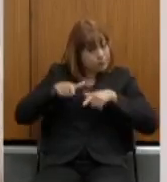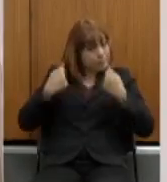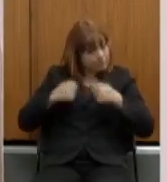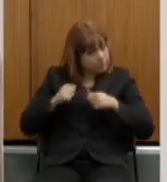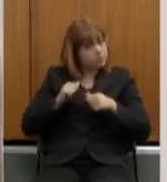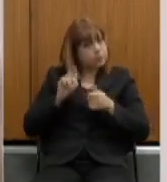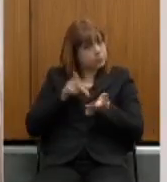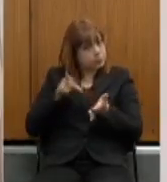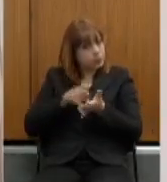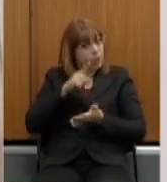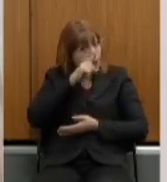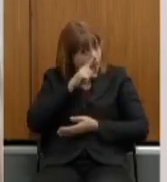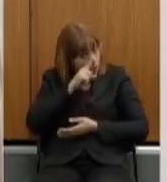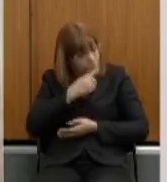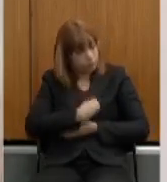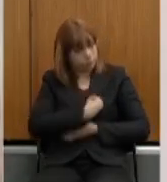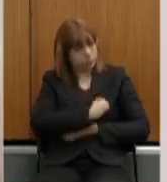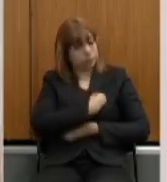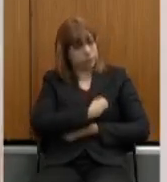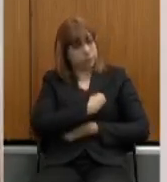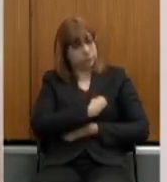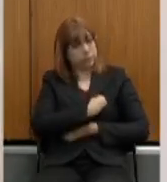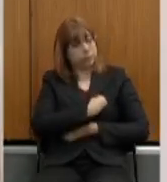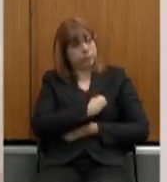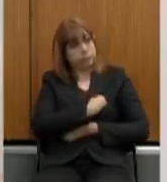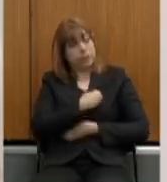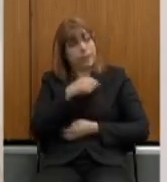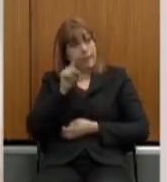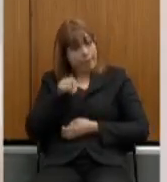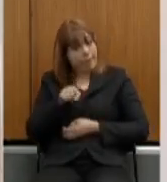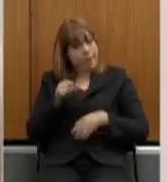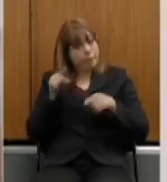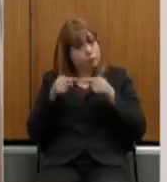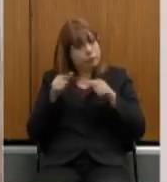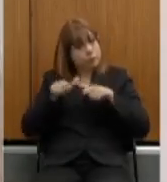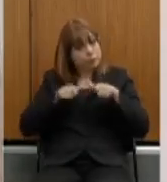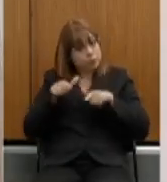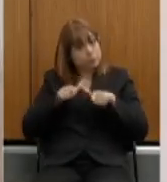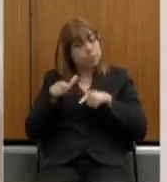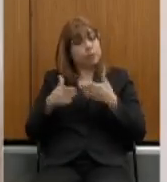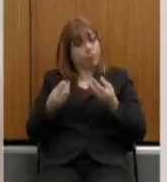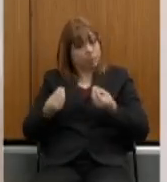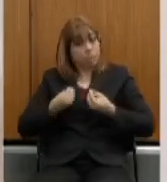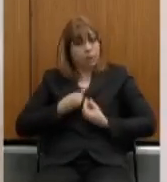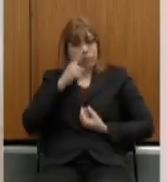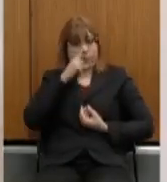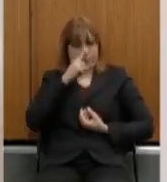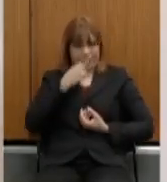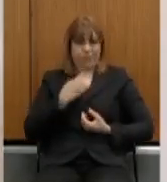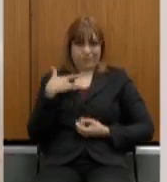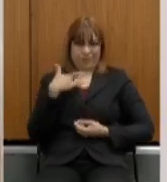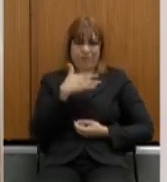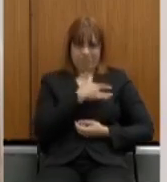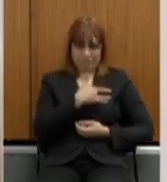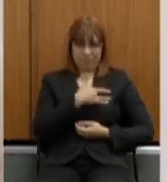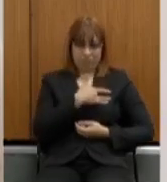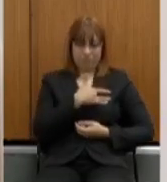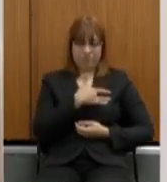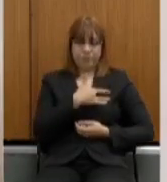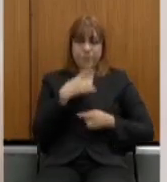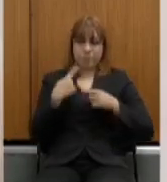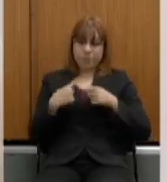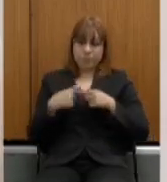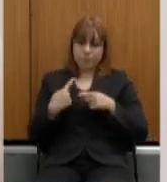atividade de risco, uma atividade que potencialmente a expõe a risco, né? A ideia do